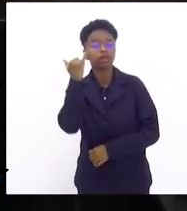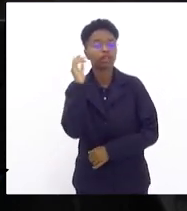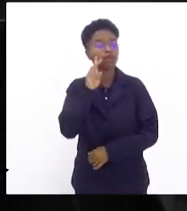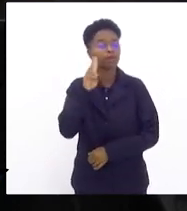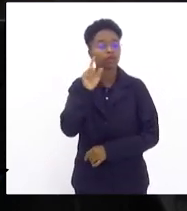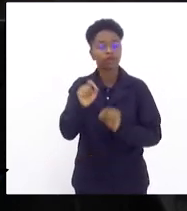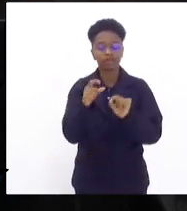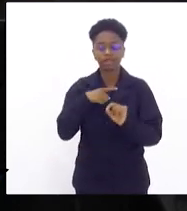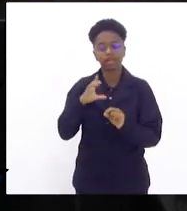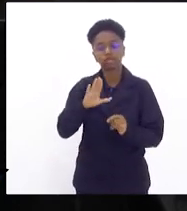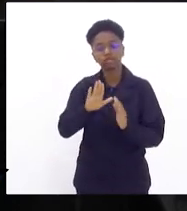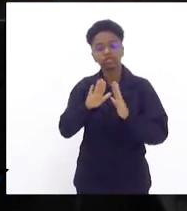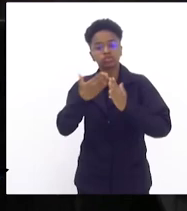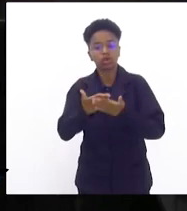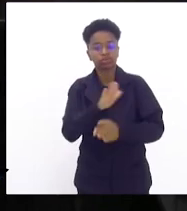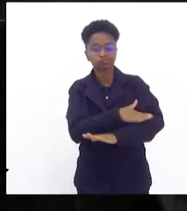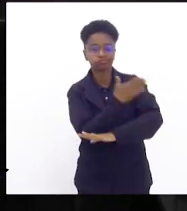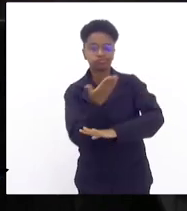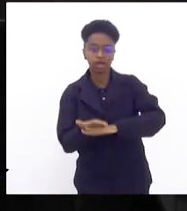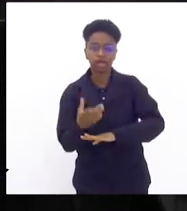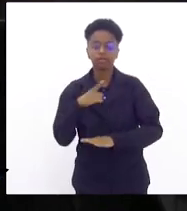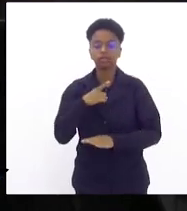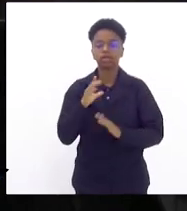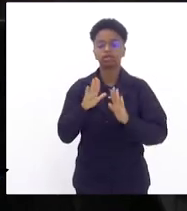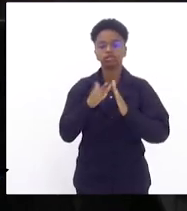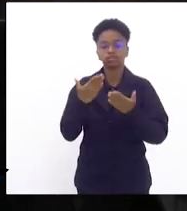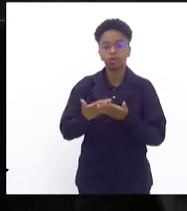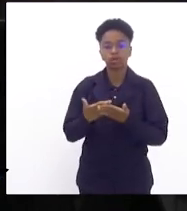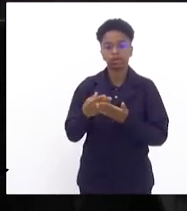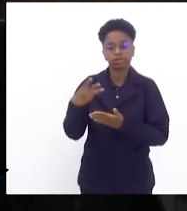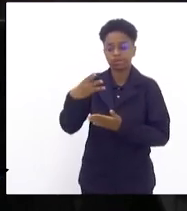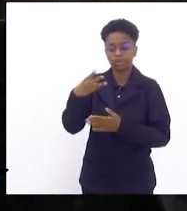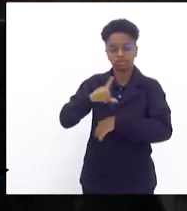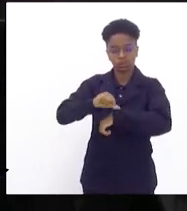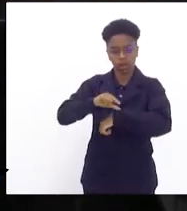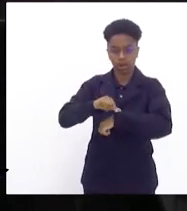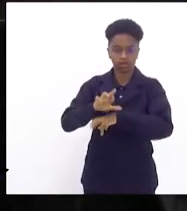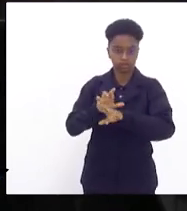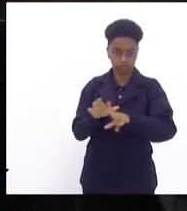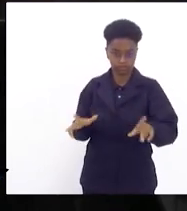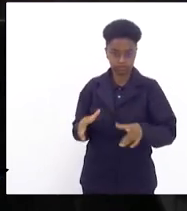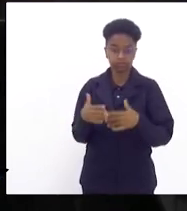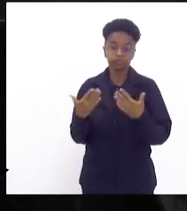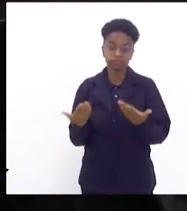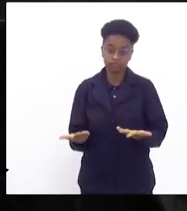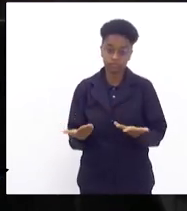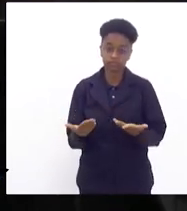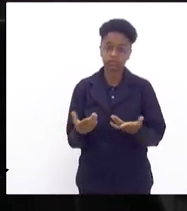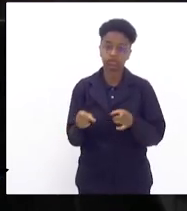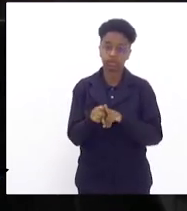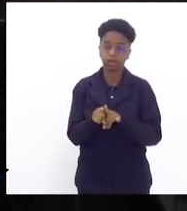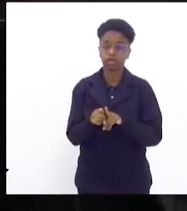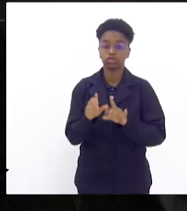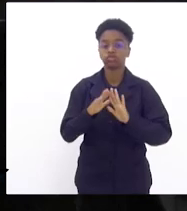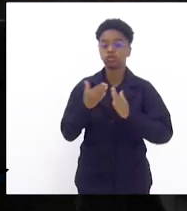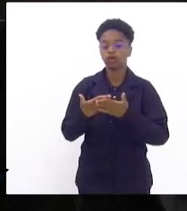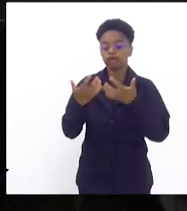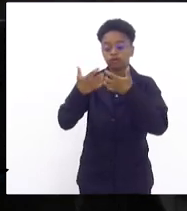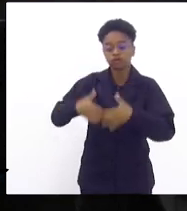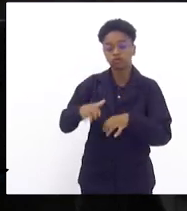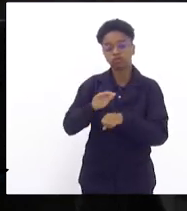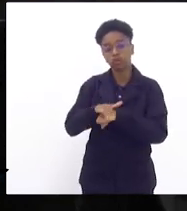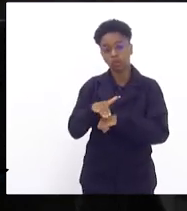integral, importante lembrar que nós temos escolas em três turnos. As escolas que funcionam no turno da noite